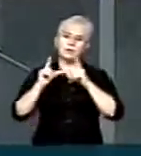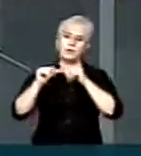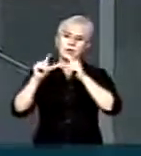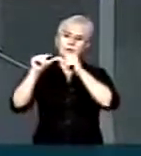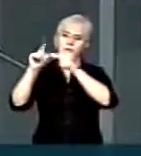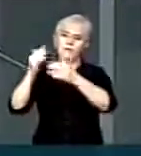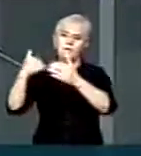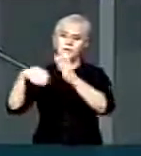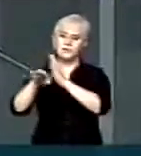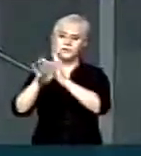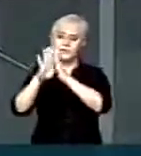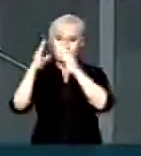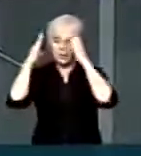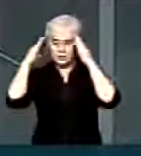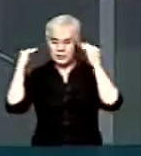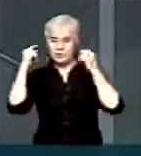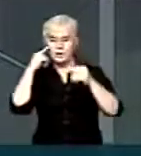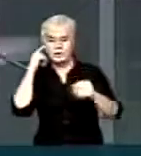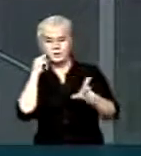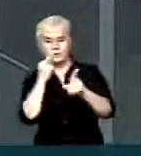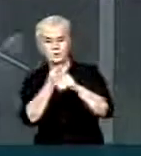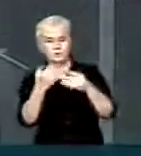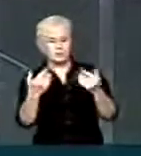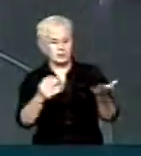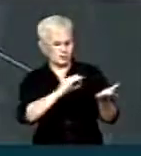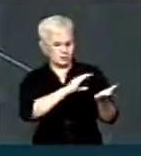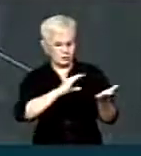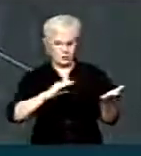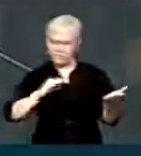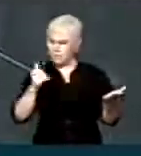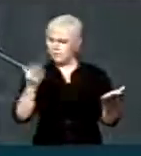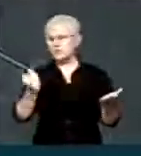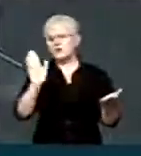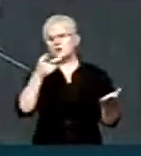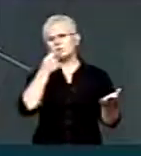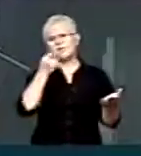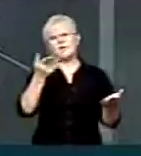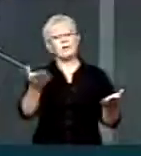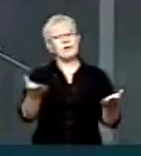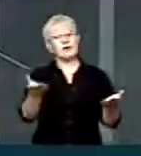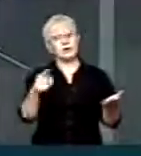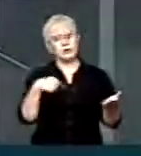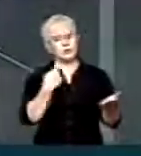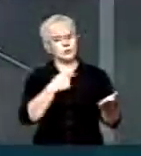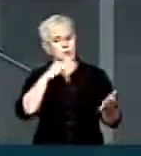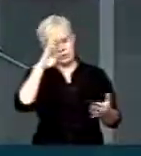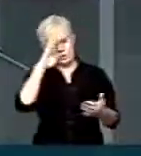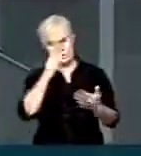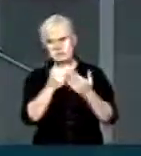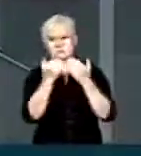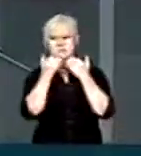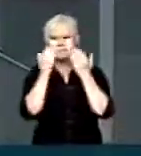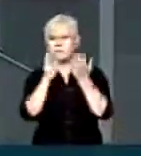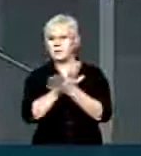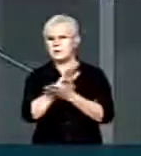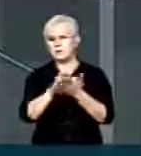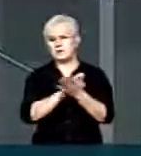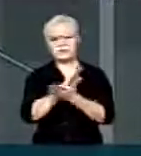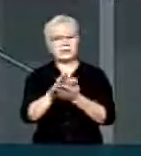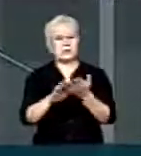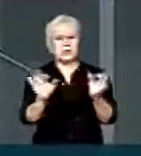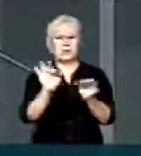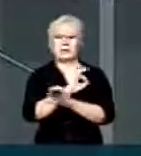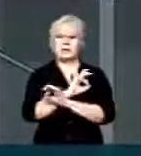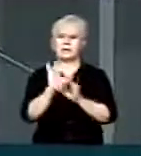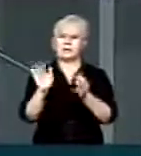a Holanda, senhor presidente Portanto, a Comissão Externa Já disse da vez passada No nosso ponto de vista, é inócua Não há o que fazer